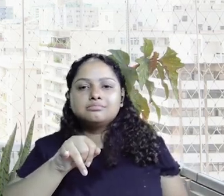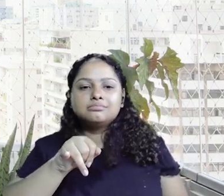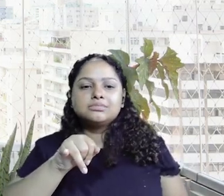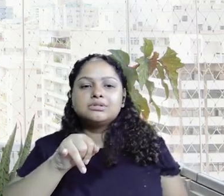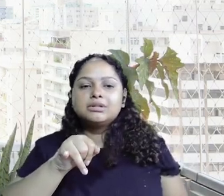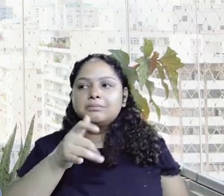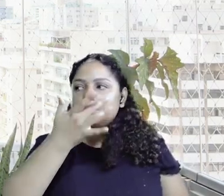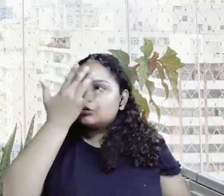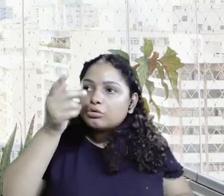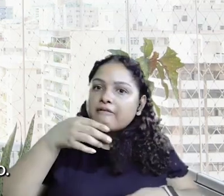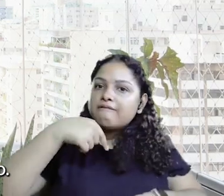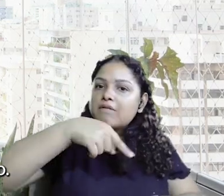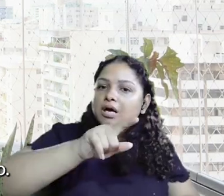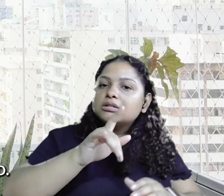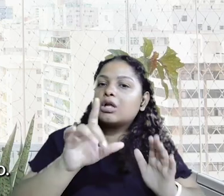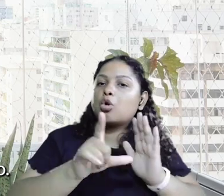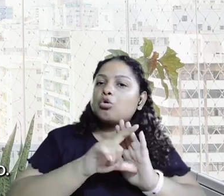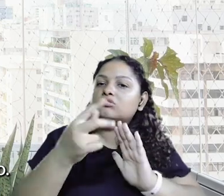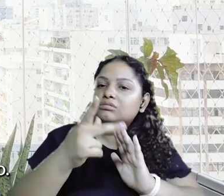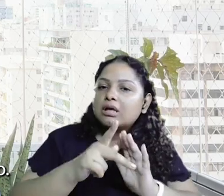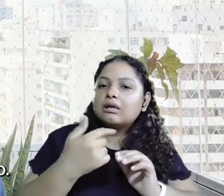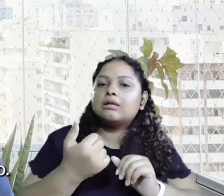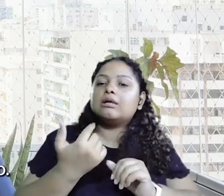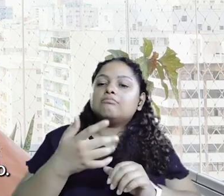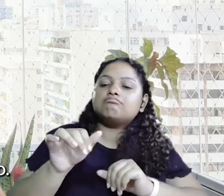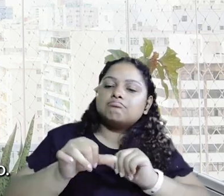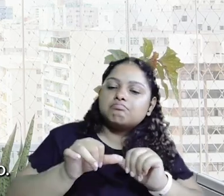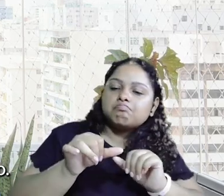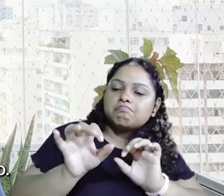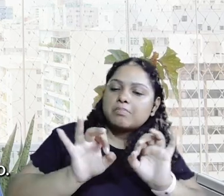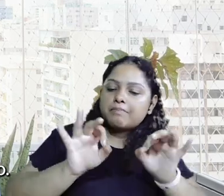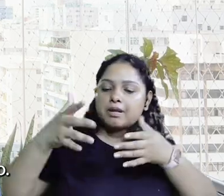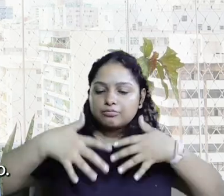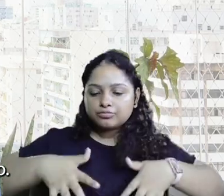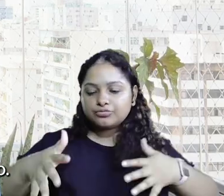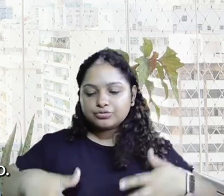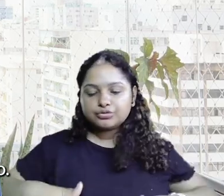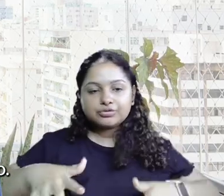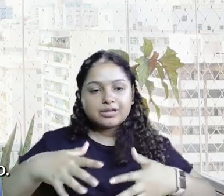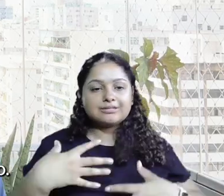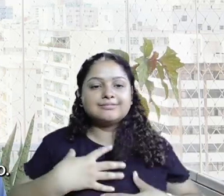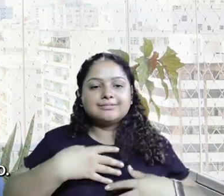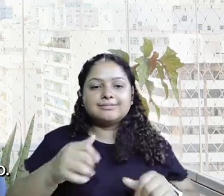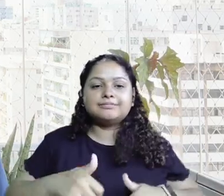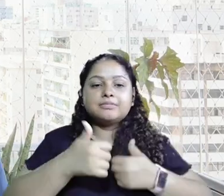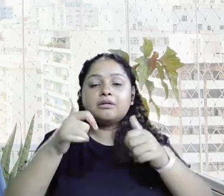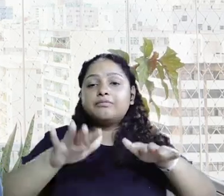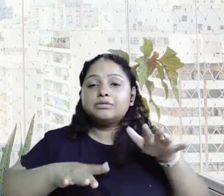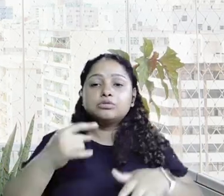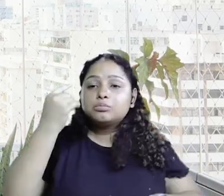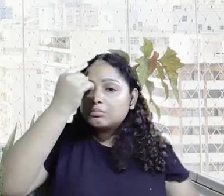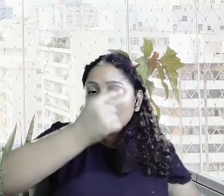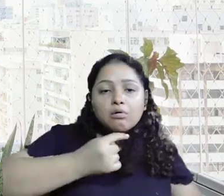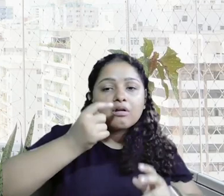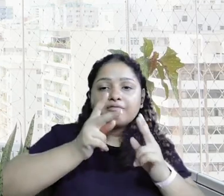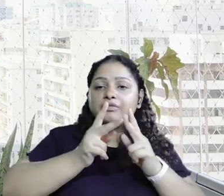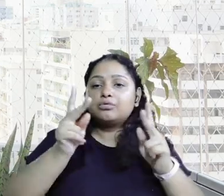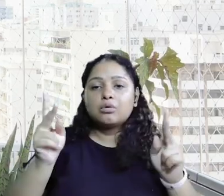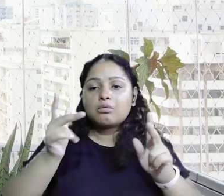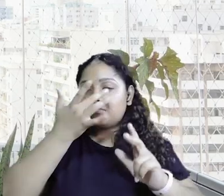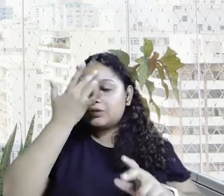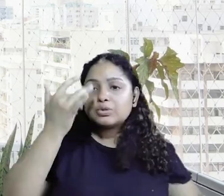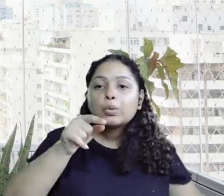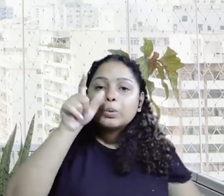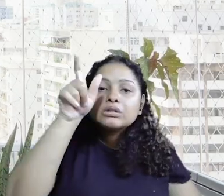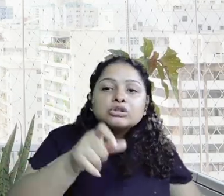né? Acho que o impacto dela, tá? Quando a pessoa vai até a loja dela, se transforma dentro daquele vestido. às vezes, eu ficar uma hora